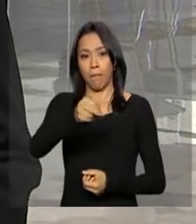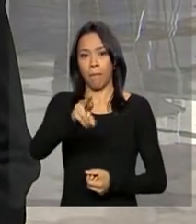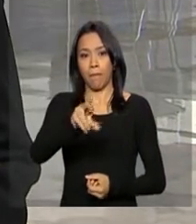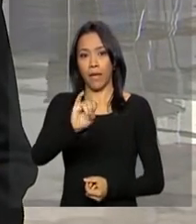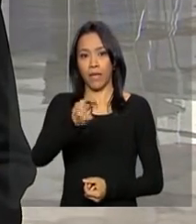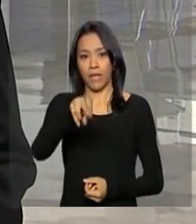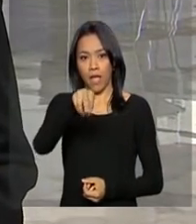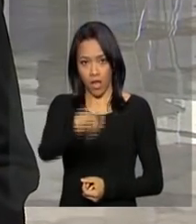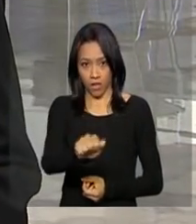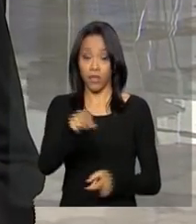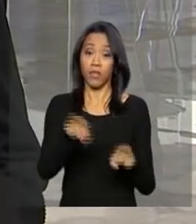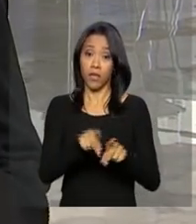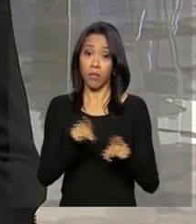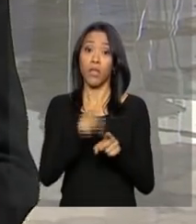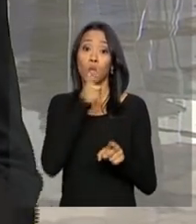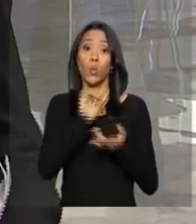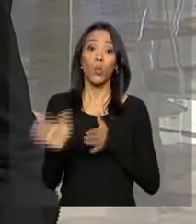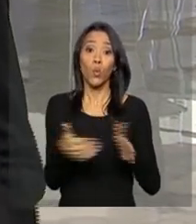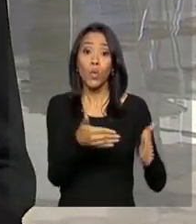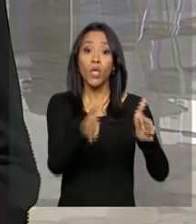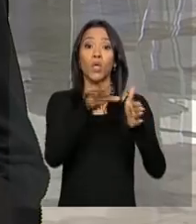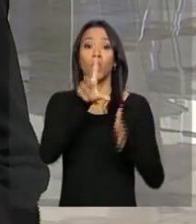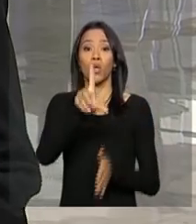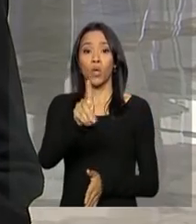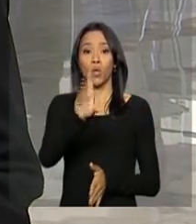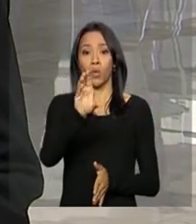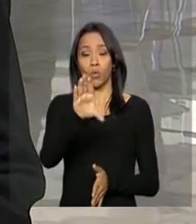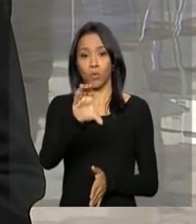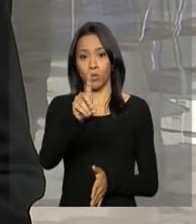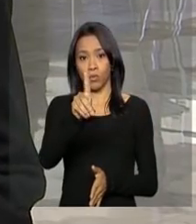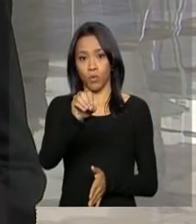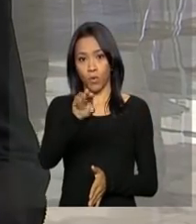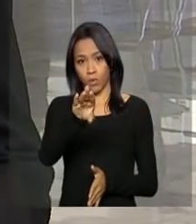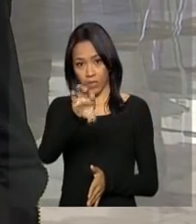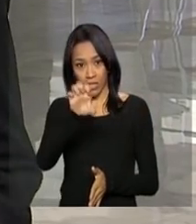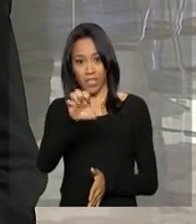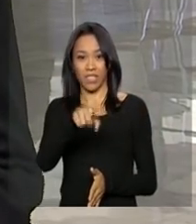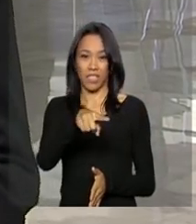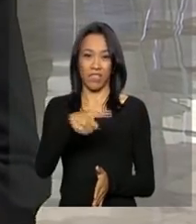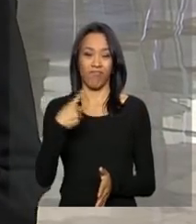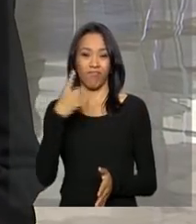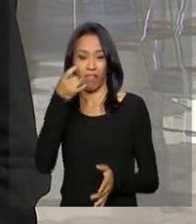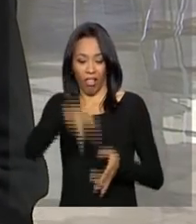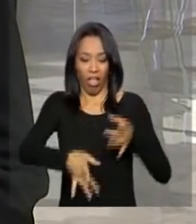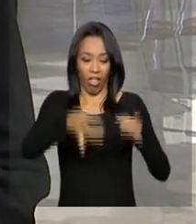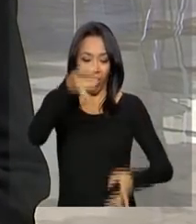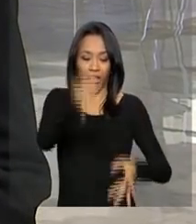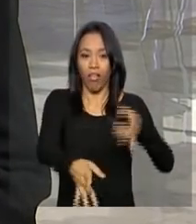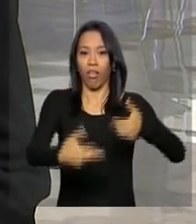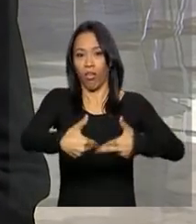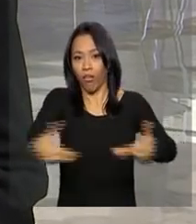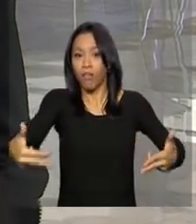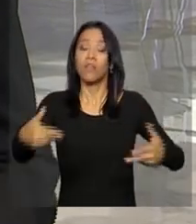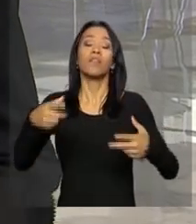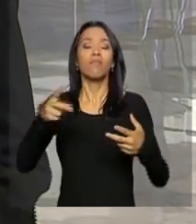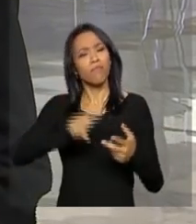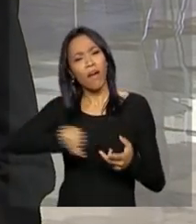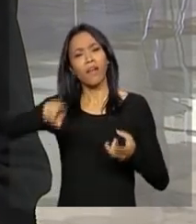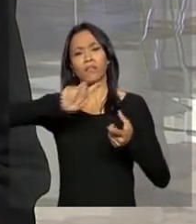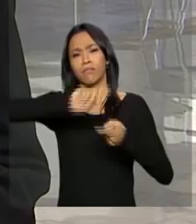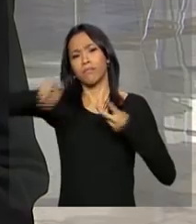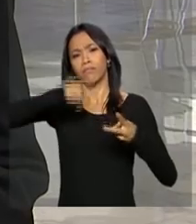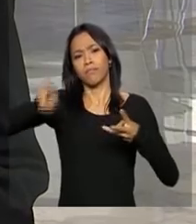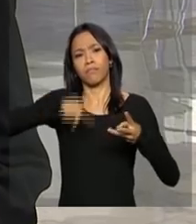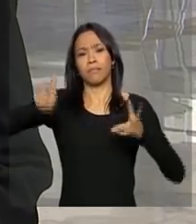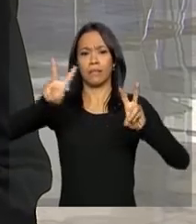da bacia do Rio Doce. Durante esse evento vão ser lançados vários estudos, relatórios com relação à questão da água e do